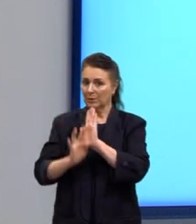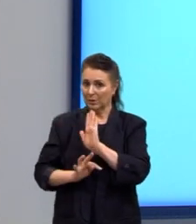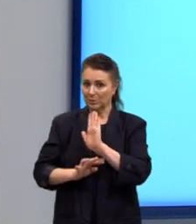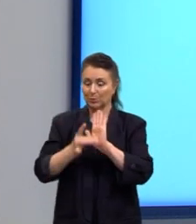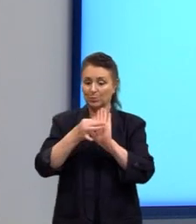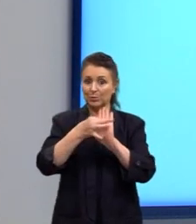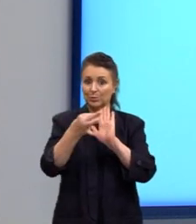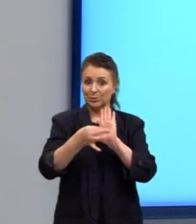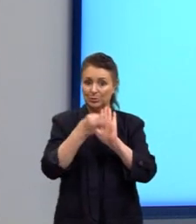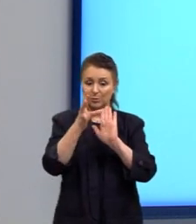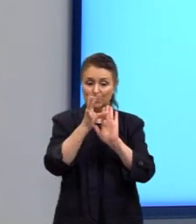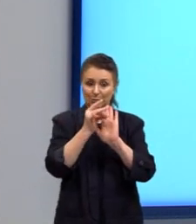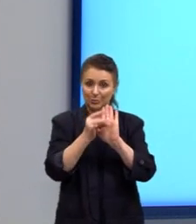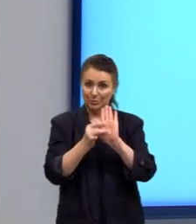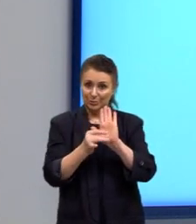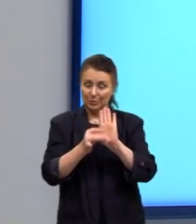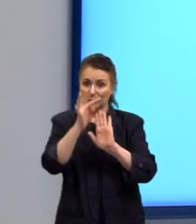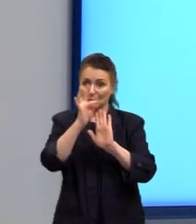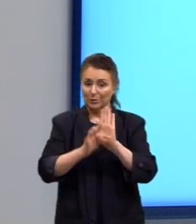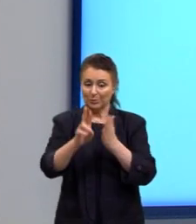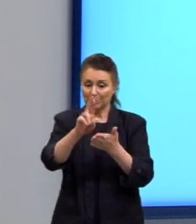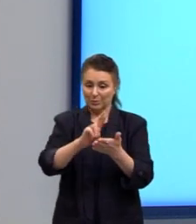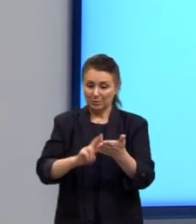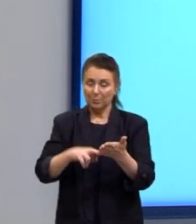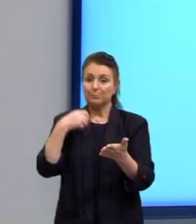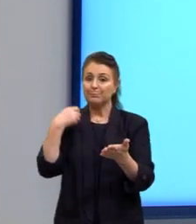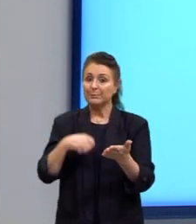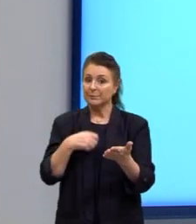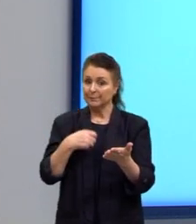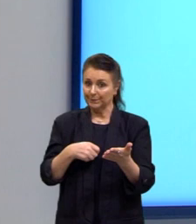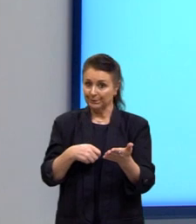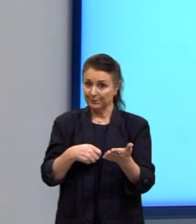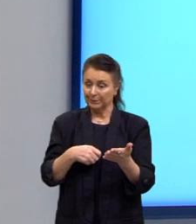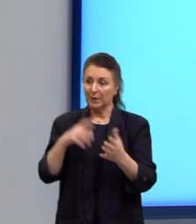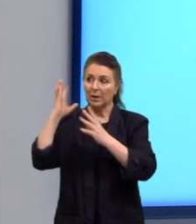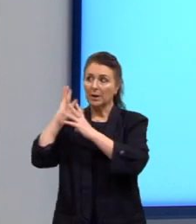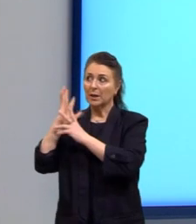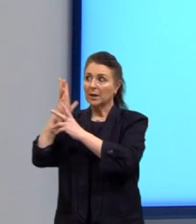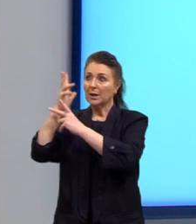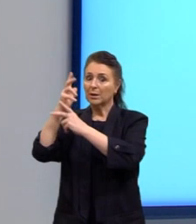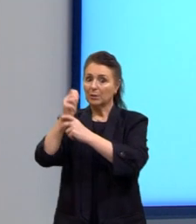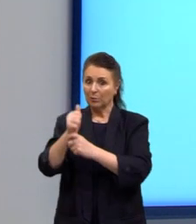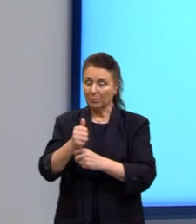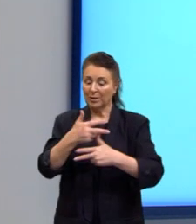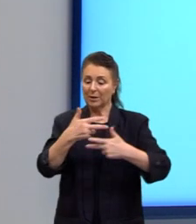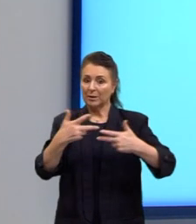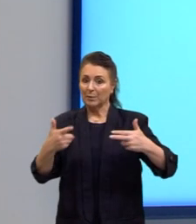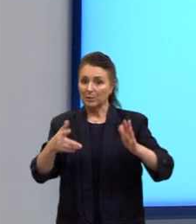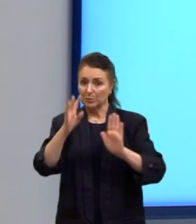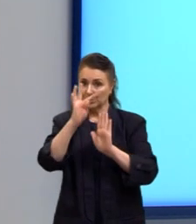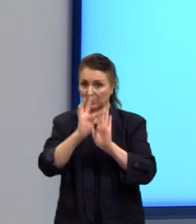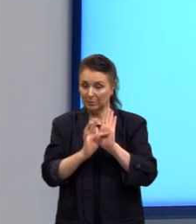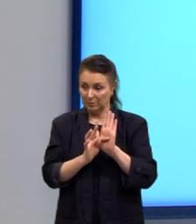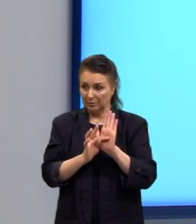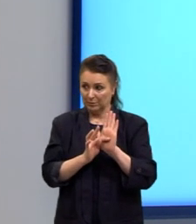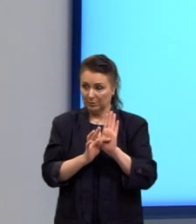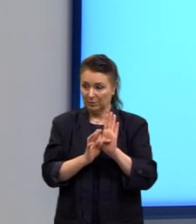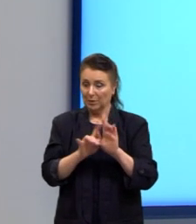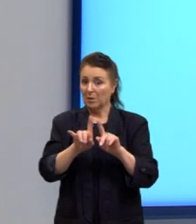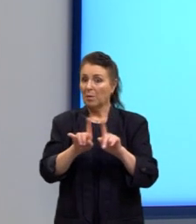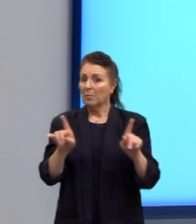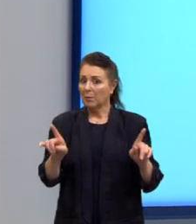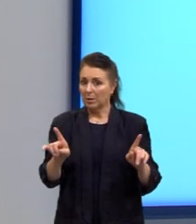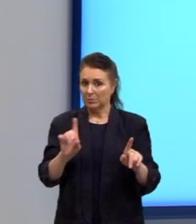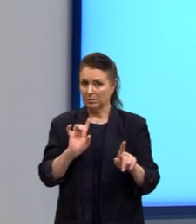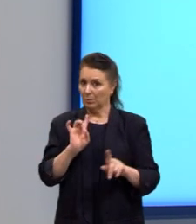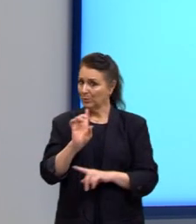-argumentativo, o texto de redação, é necessário que se retome alguns elementos do texto. Mas isso não